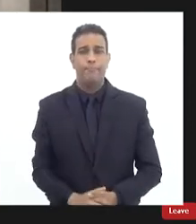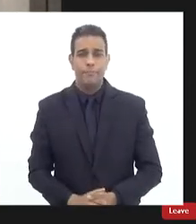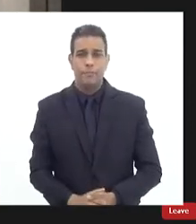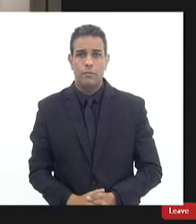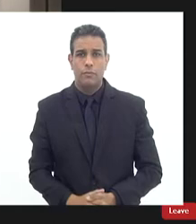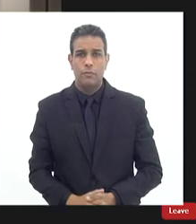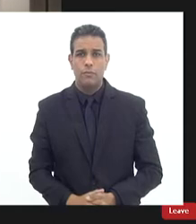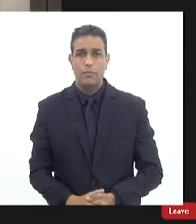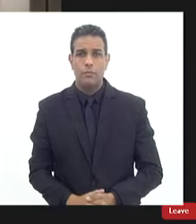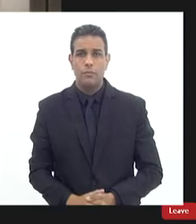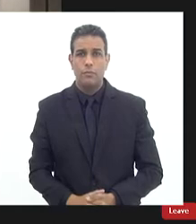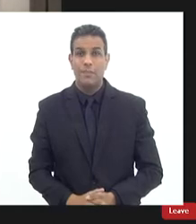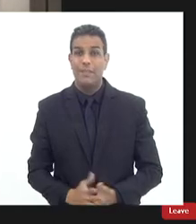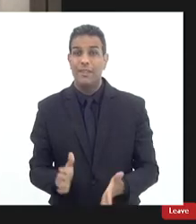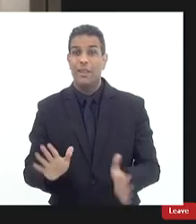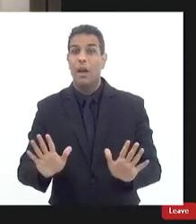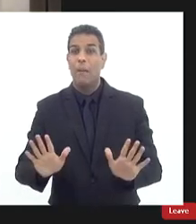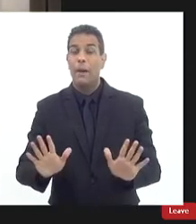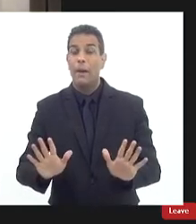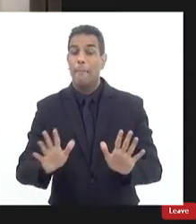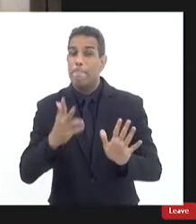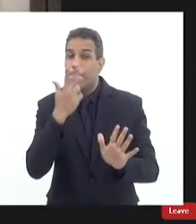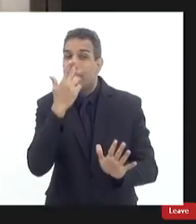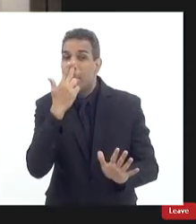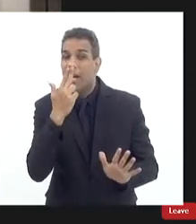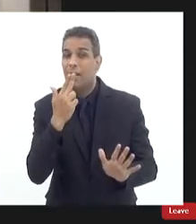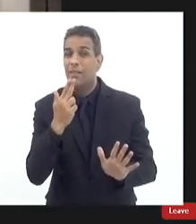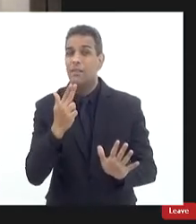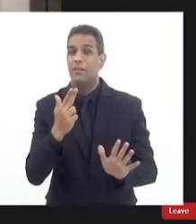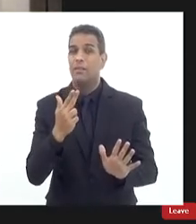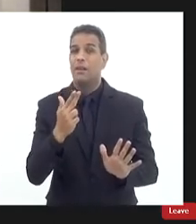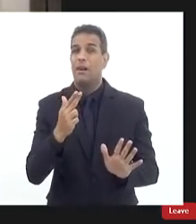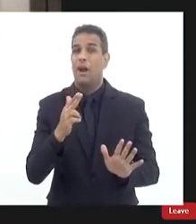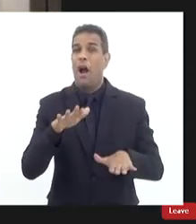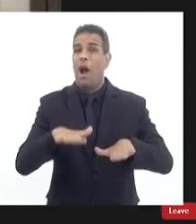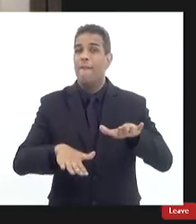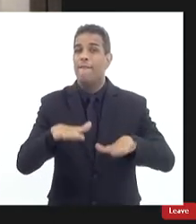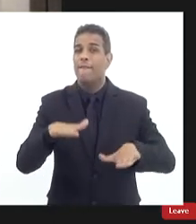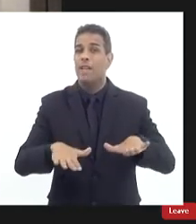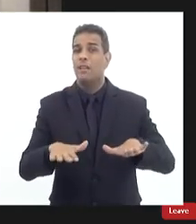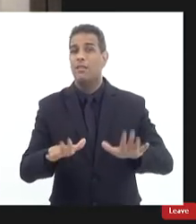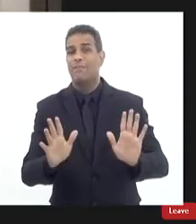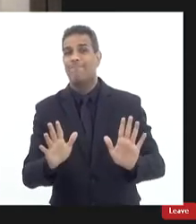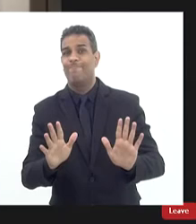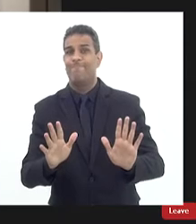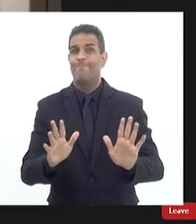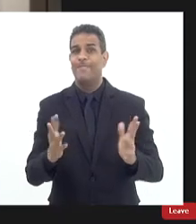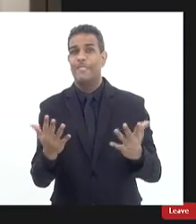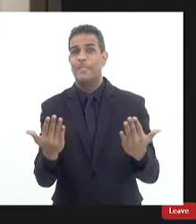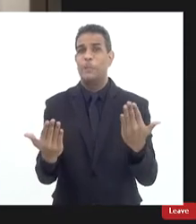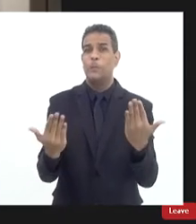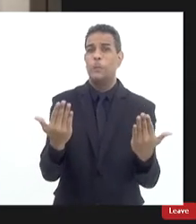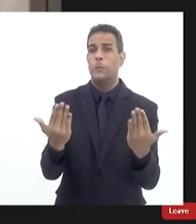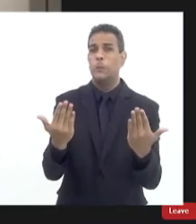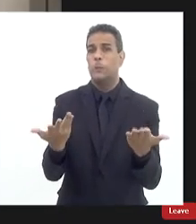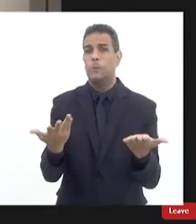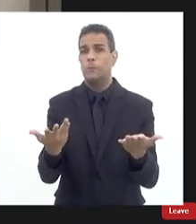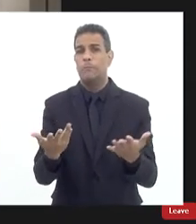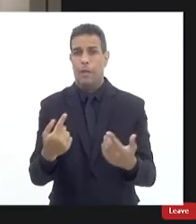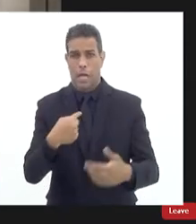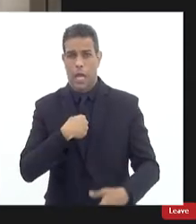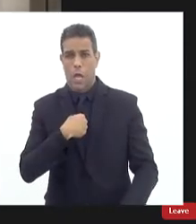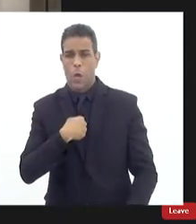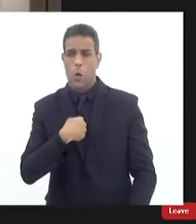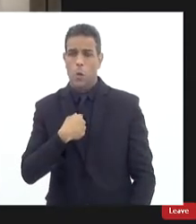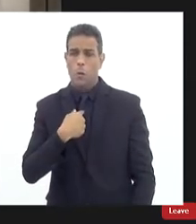nós temos só que tomar cuidado com algumas coisas porque eu falo isso com